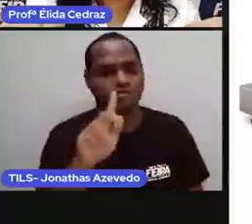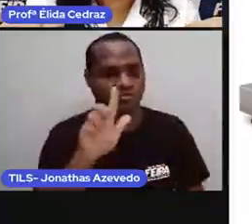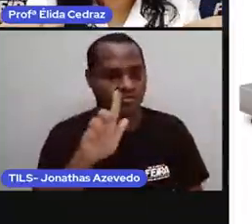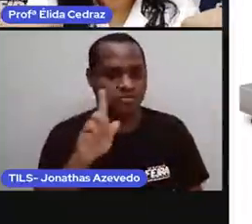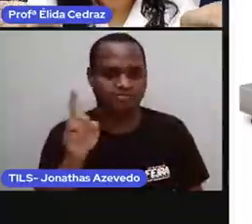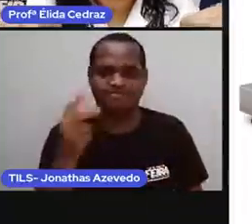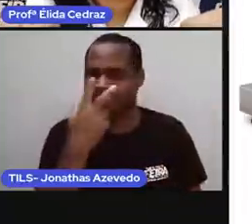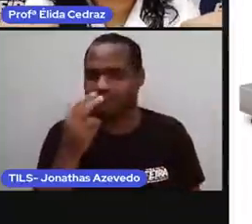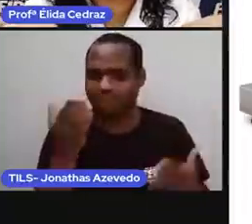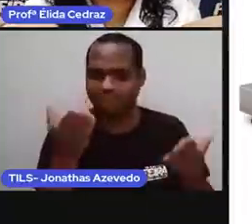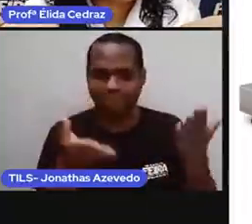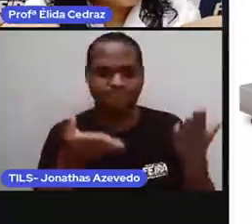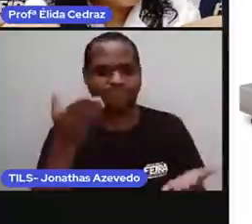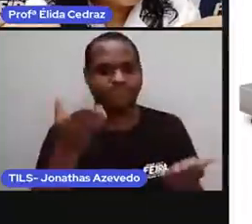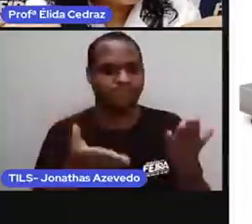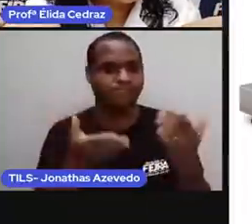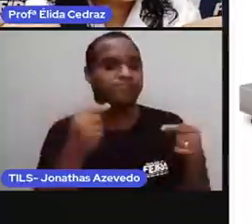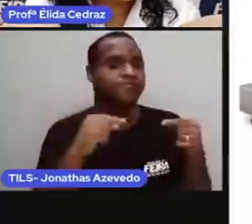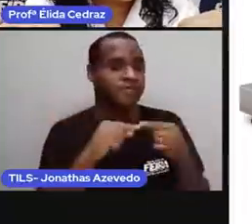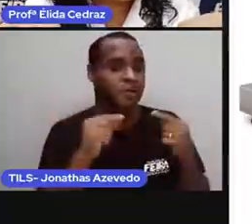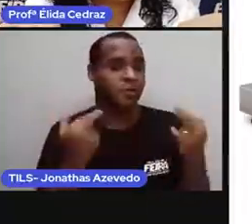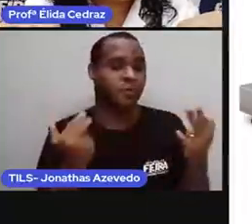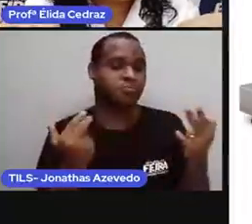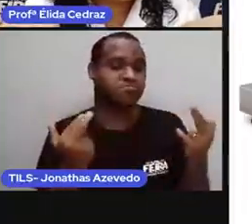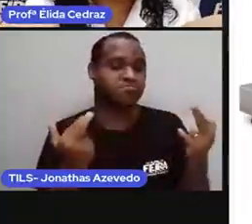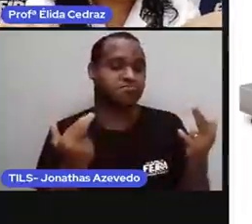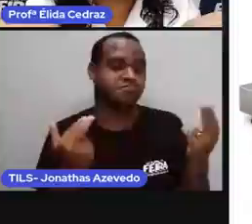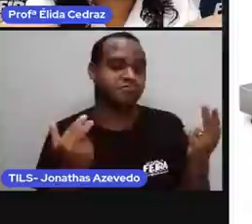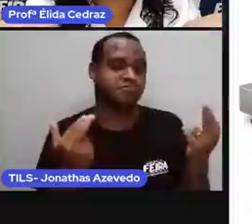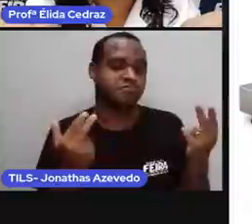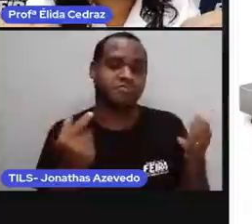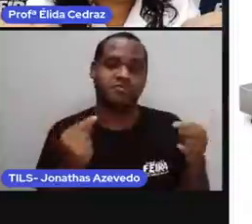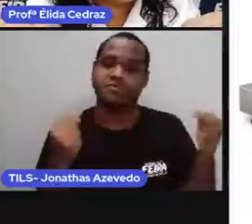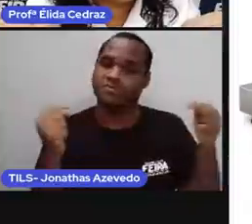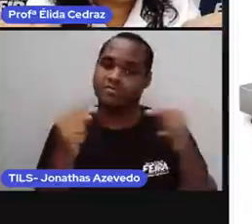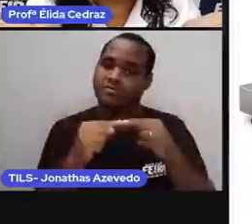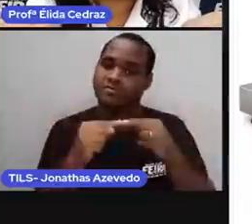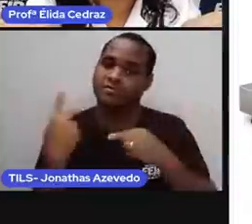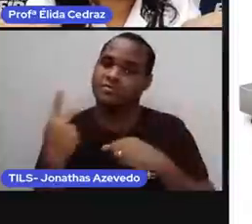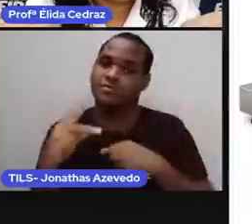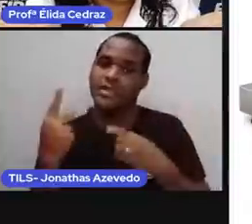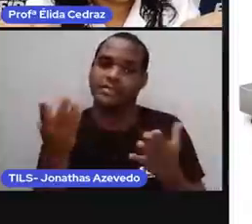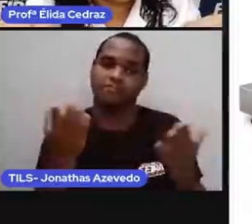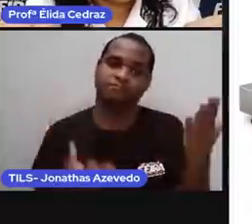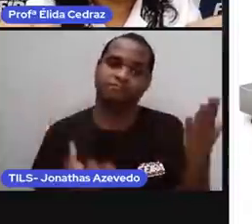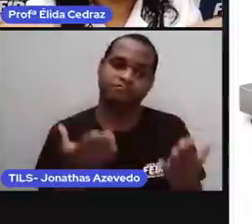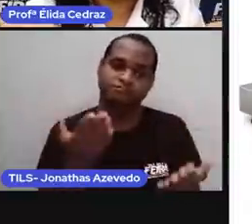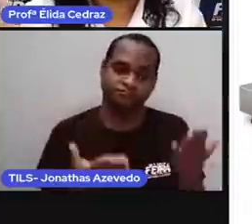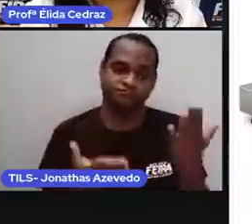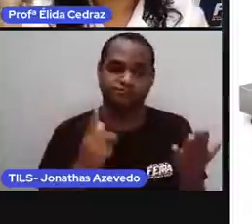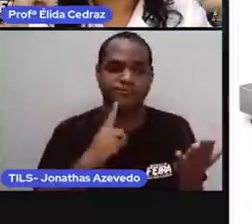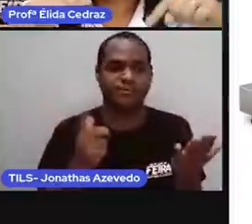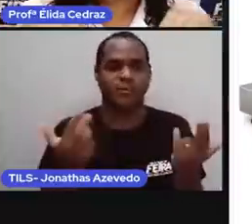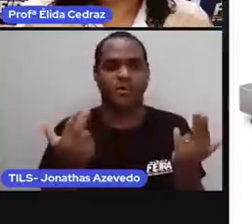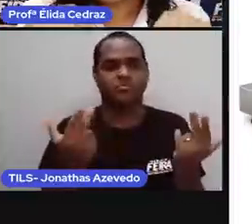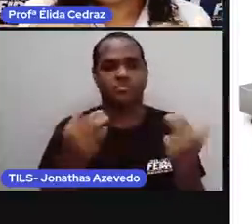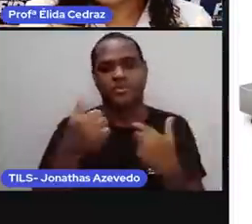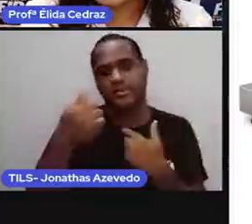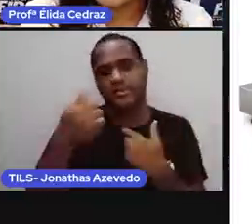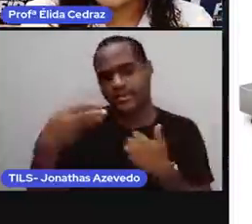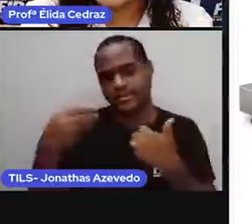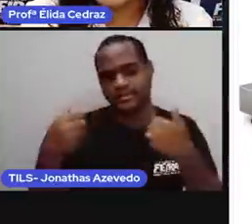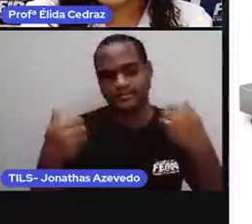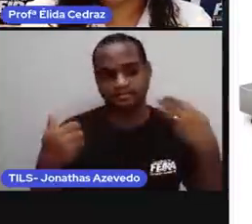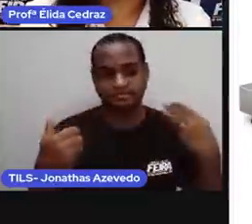dois lados tem o mesmo peso. Ou seja, tem treze quilos de cada lado. E na